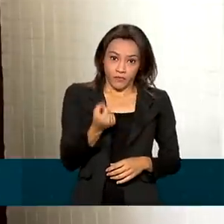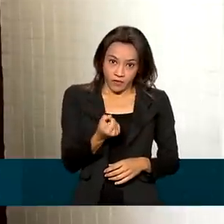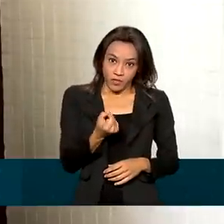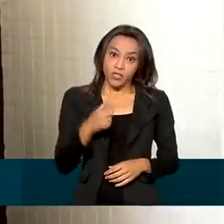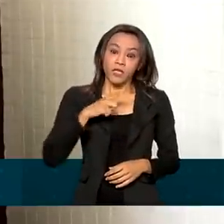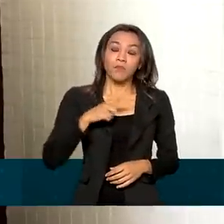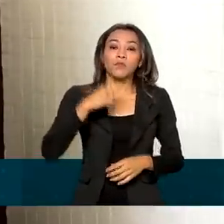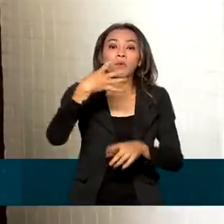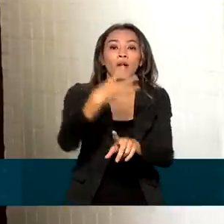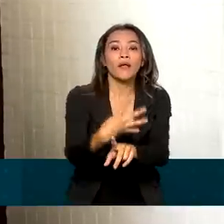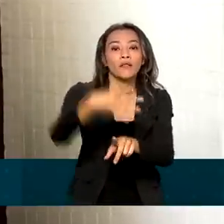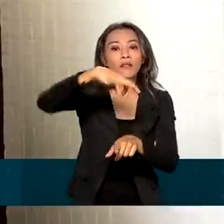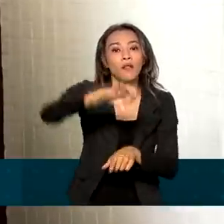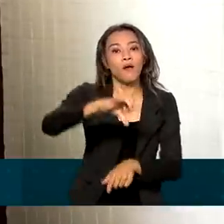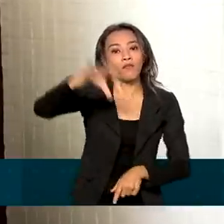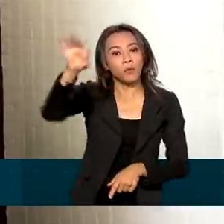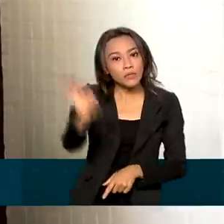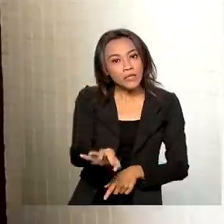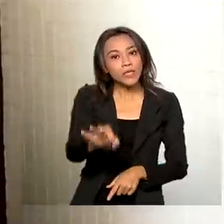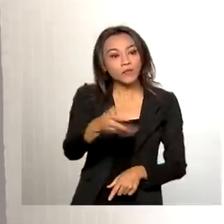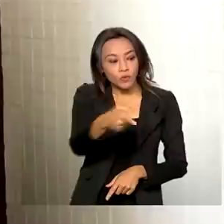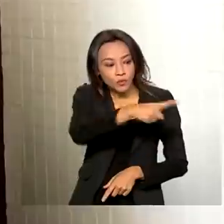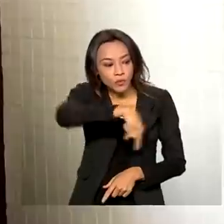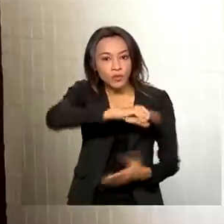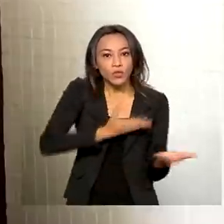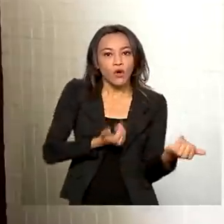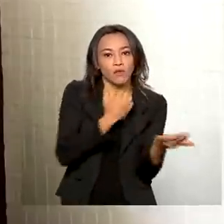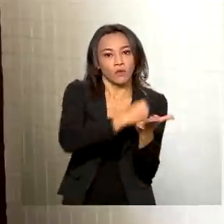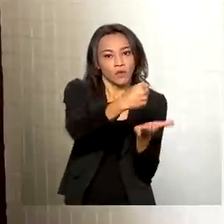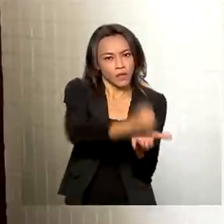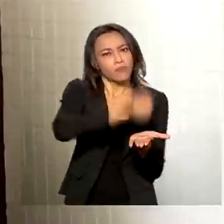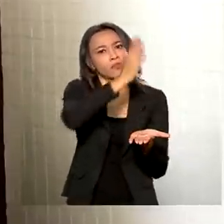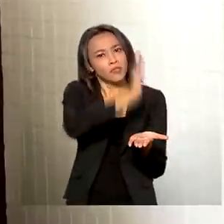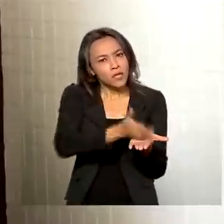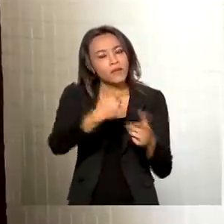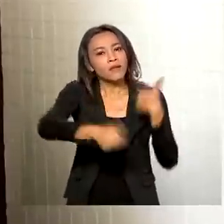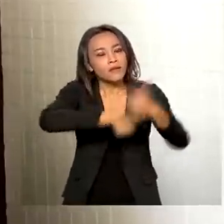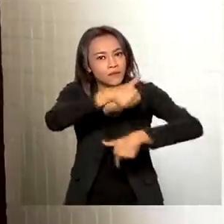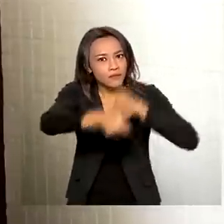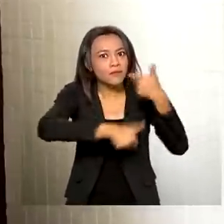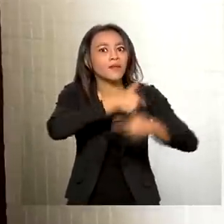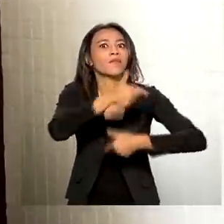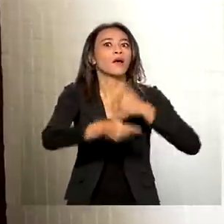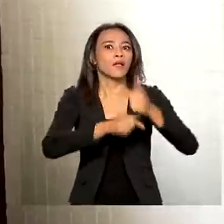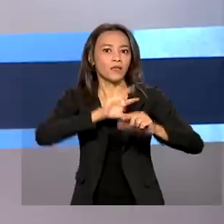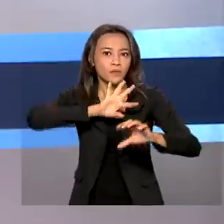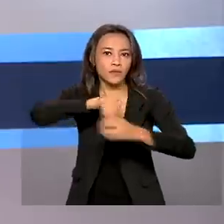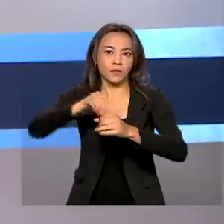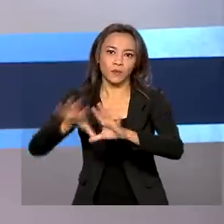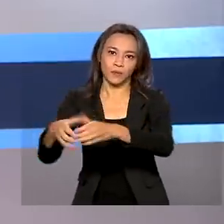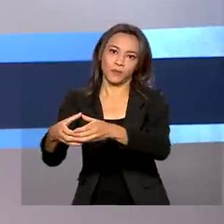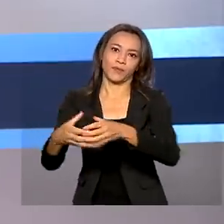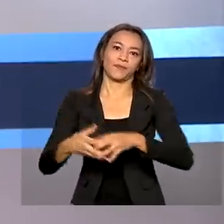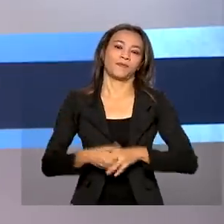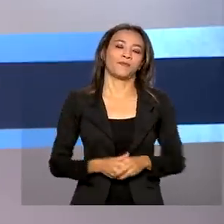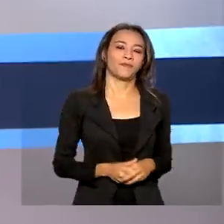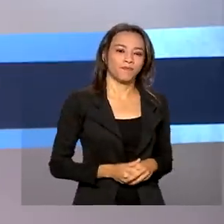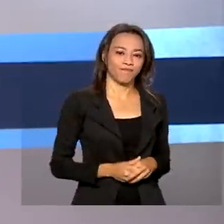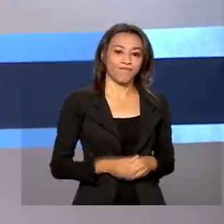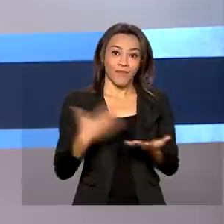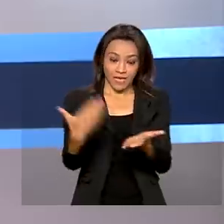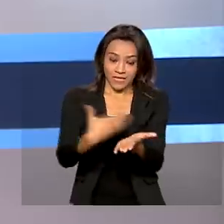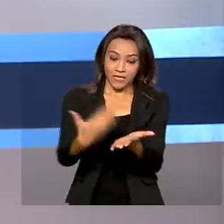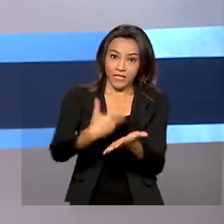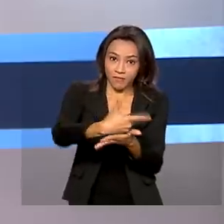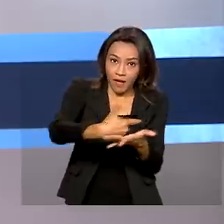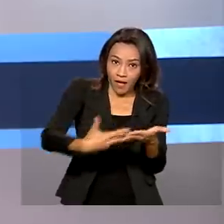dos jovens já contratados e atuando de alguma forma no grupo. A cartilha